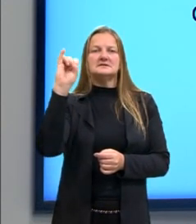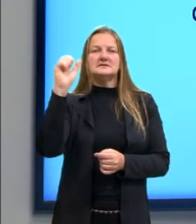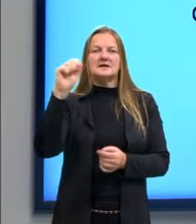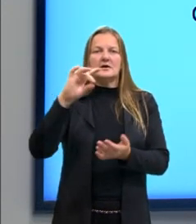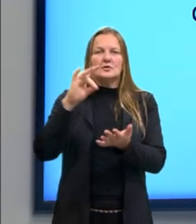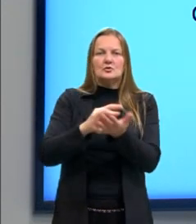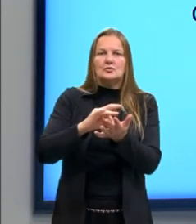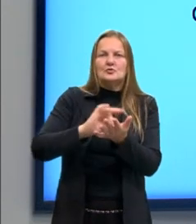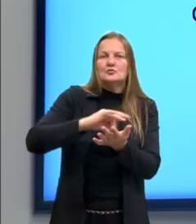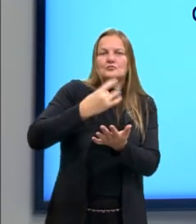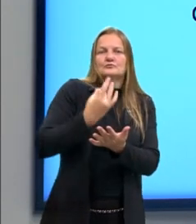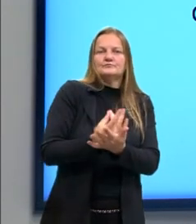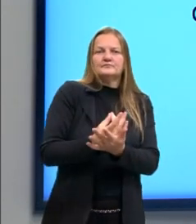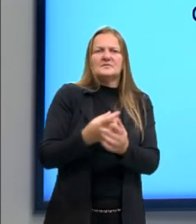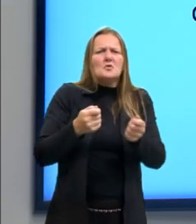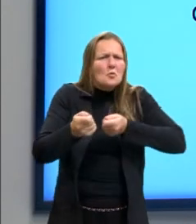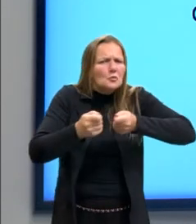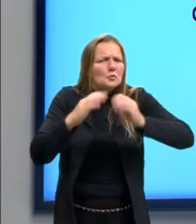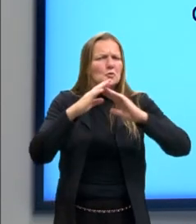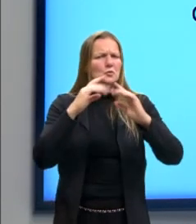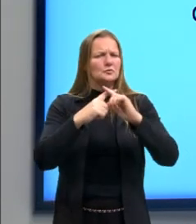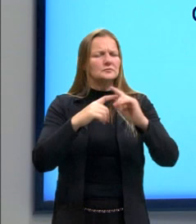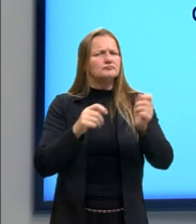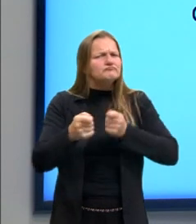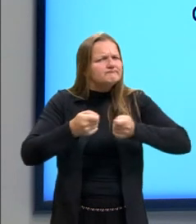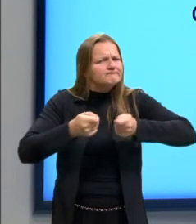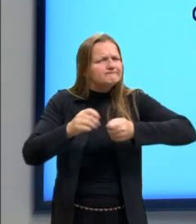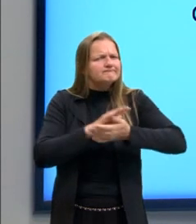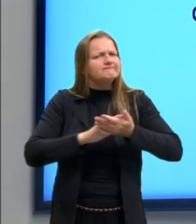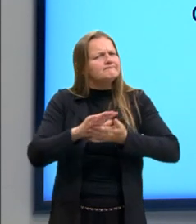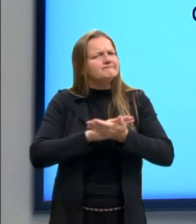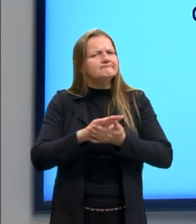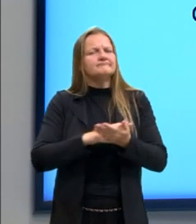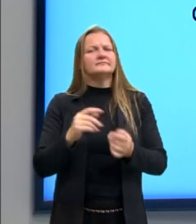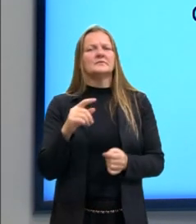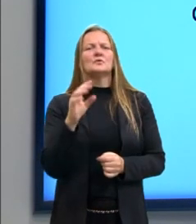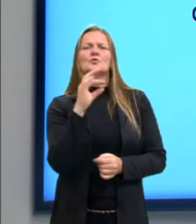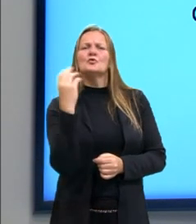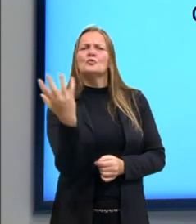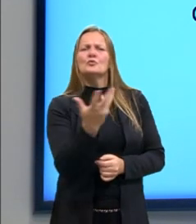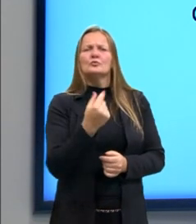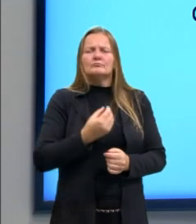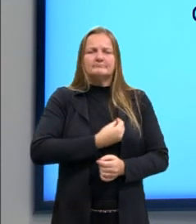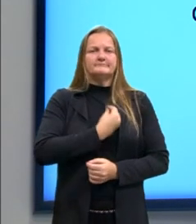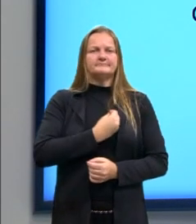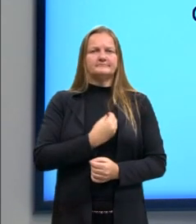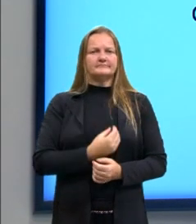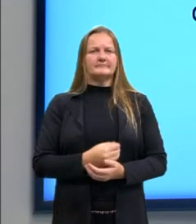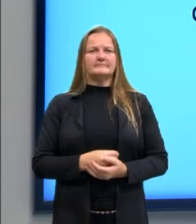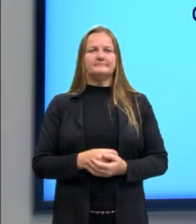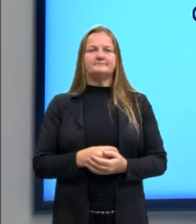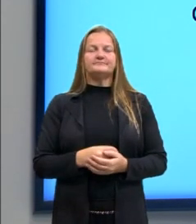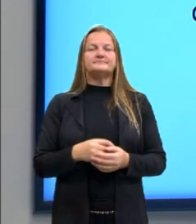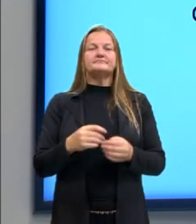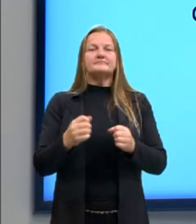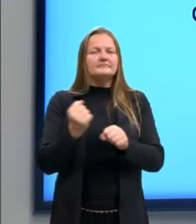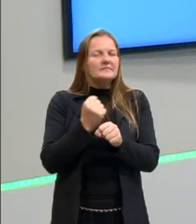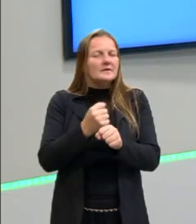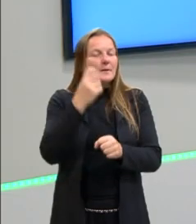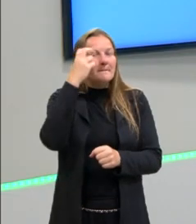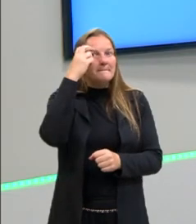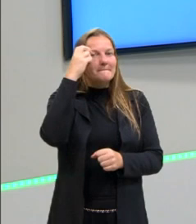controle da Igreja, mas mesmo assim, as pessoas davam um jeito de viver a sua vida e, às vezes, de produzir